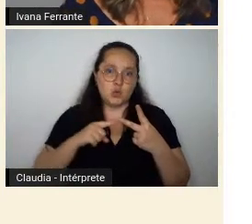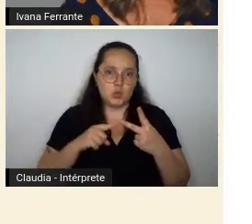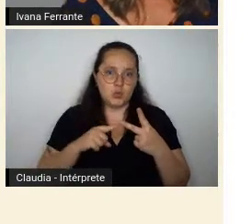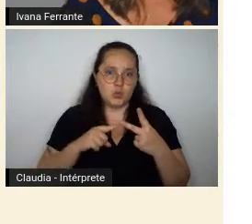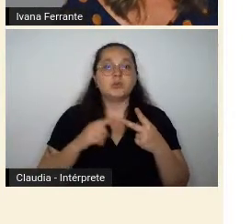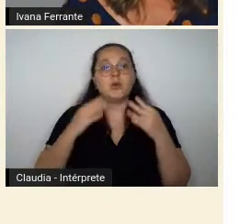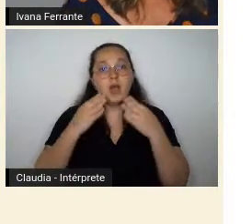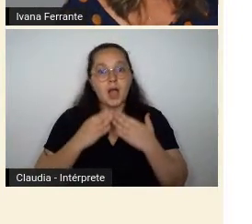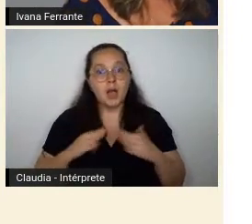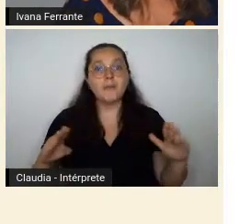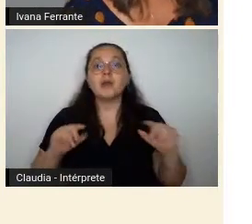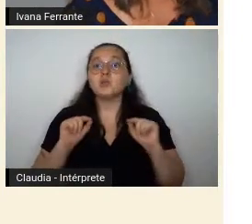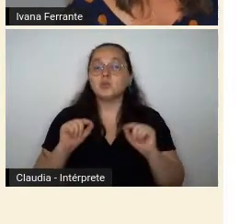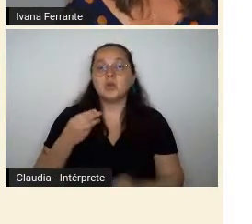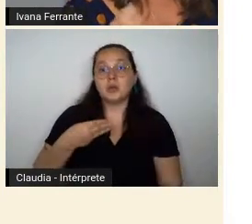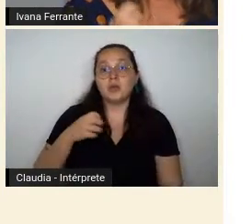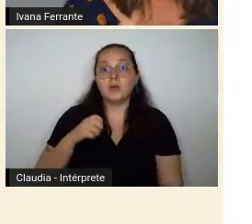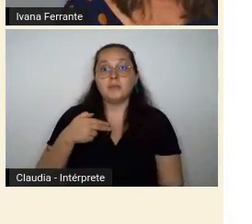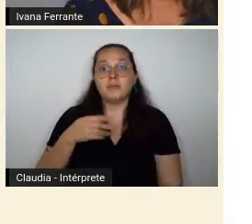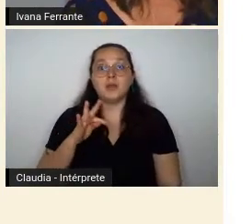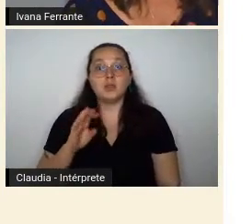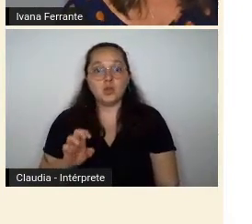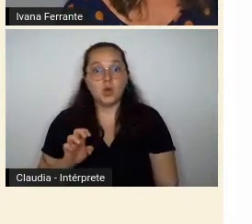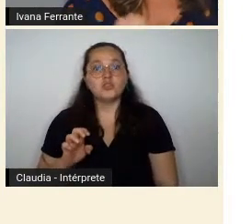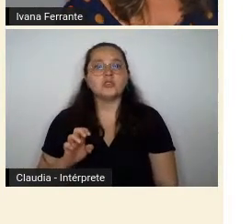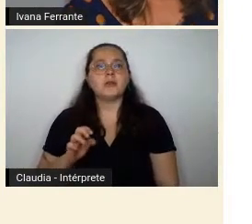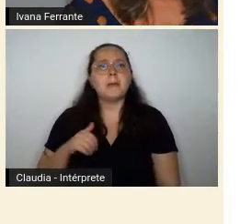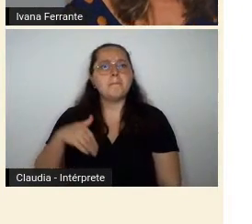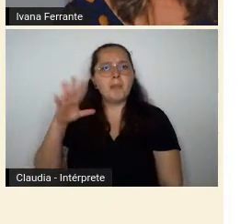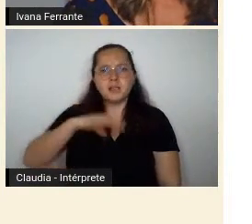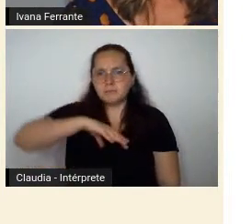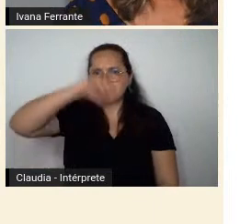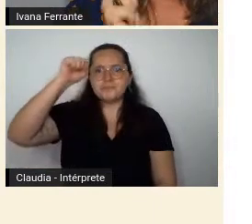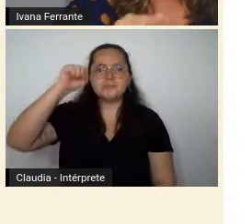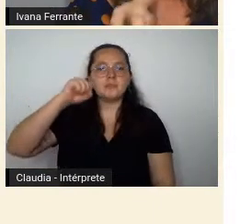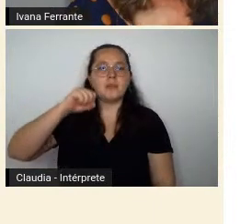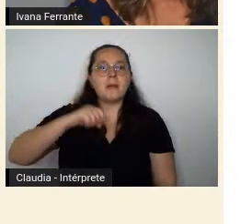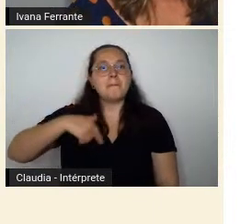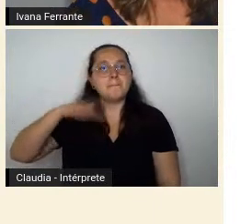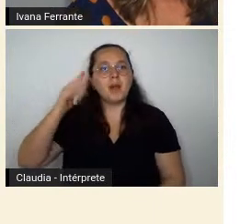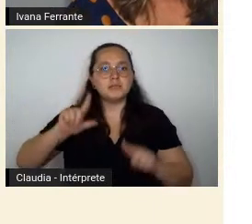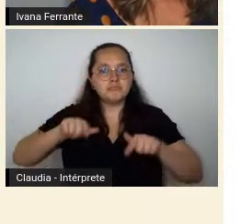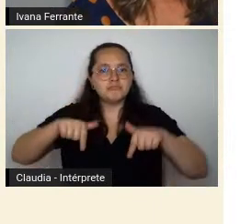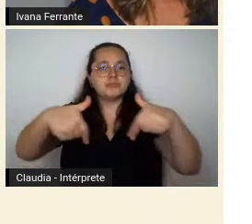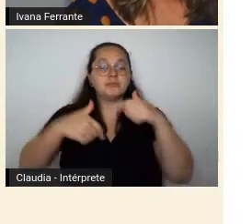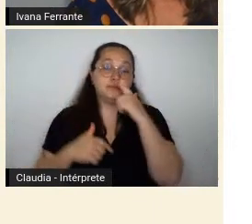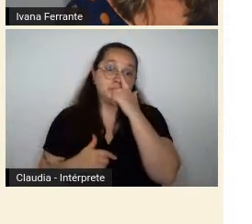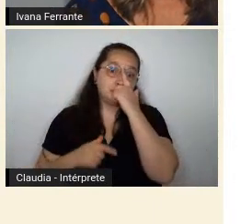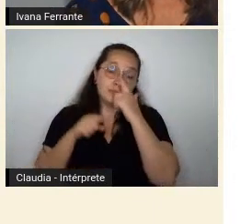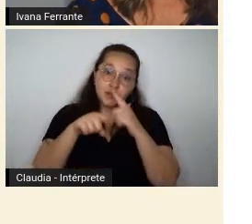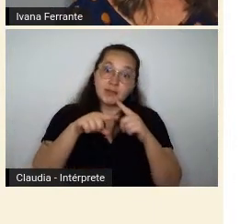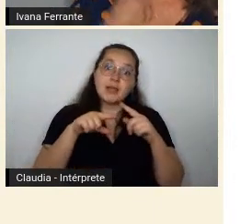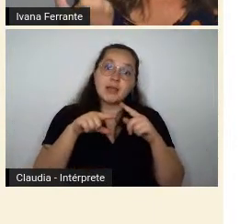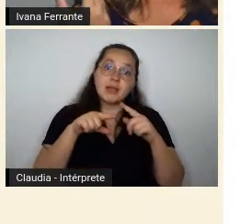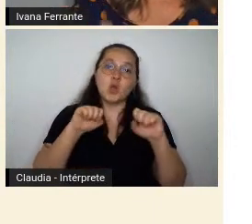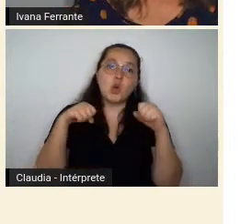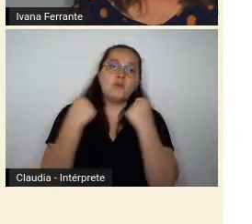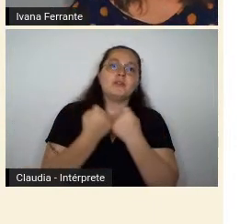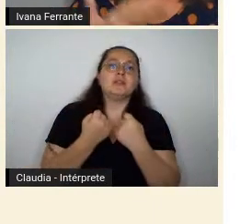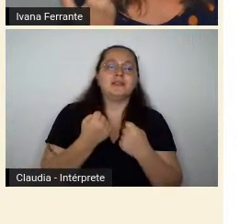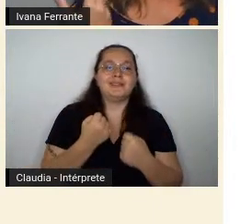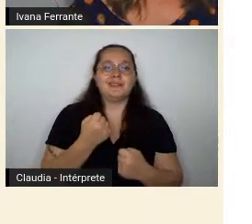conferência do Menotti e do Delpitia, o tom foi mais agressivo, mais combativo. e, nessa conferência do Menotti, a gente